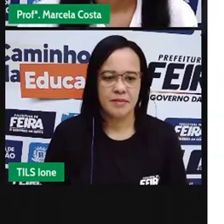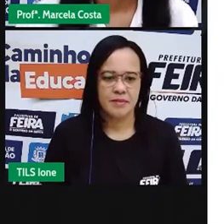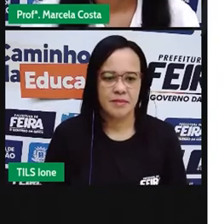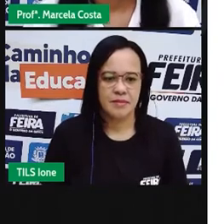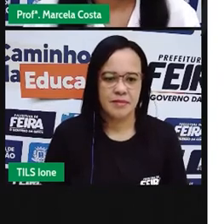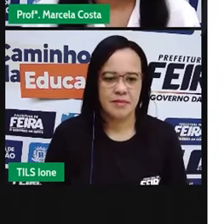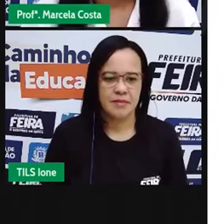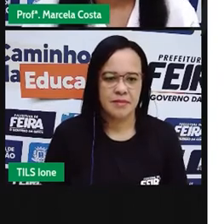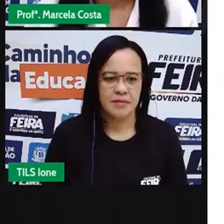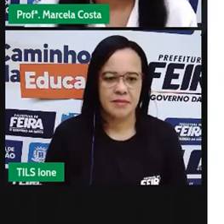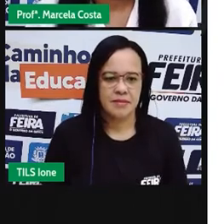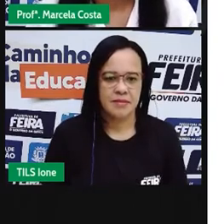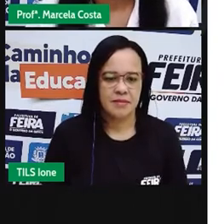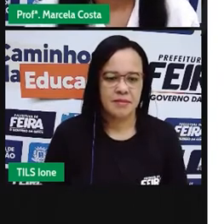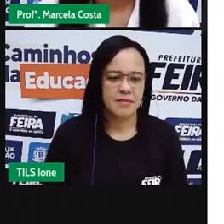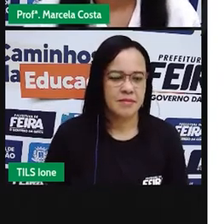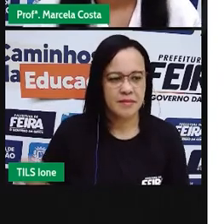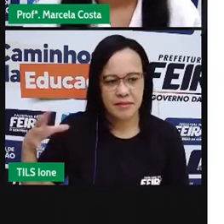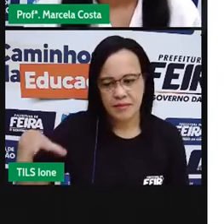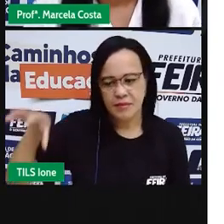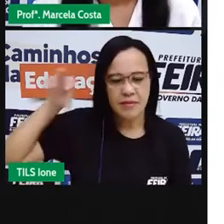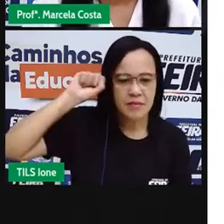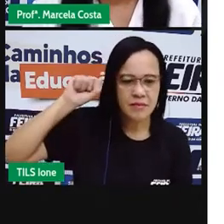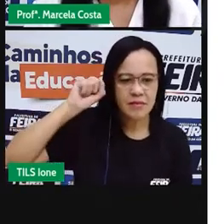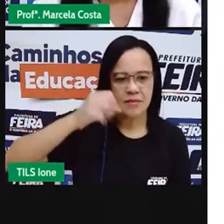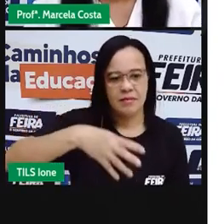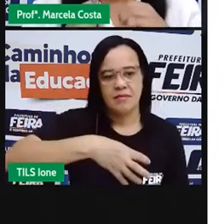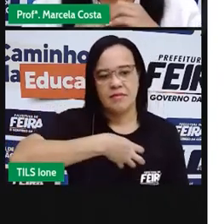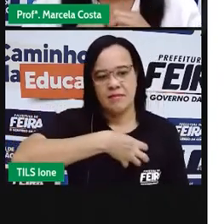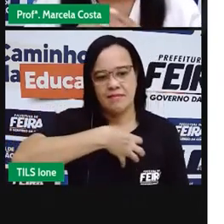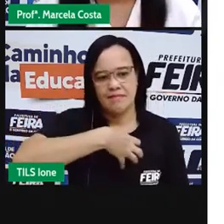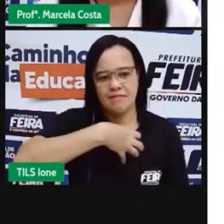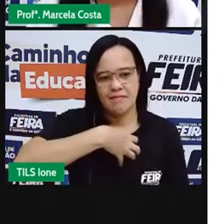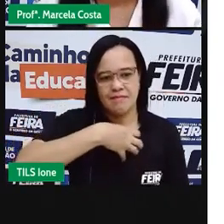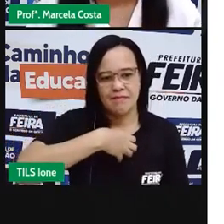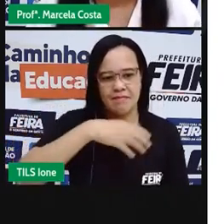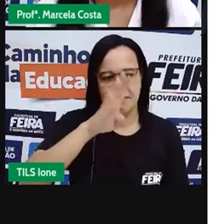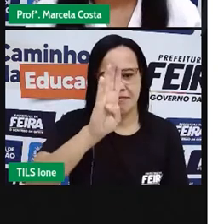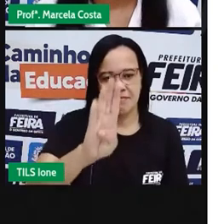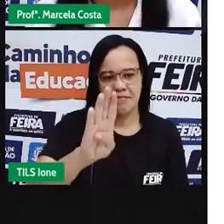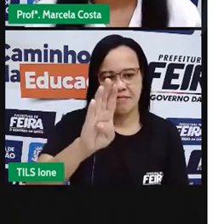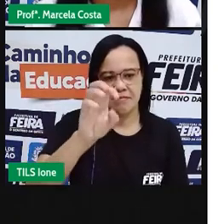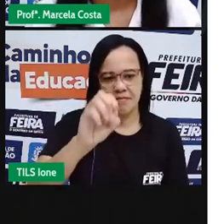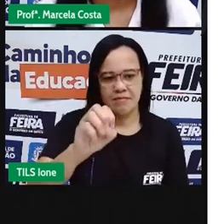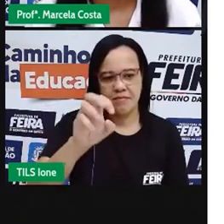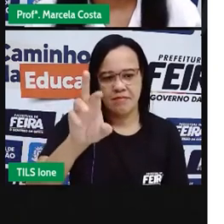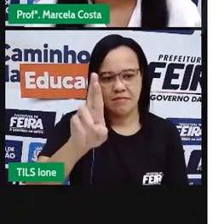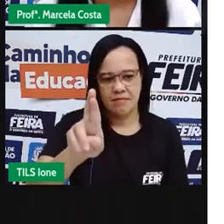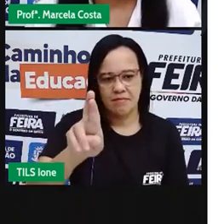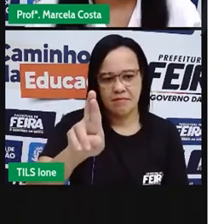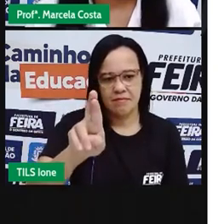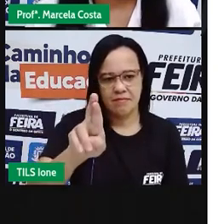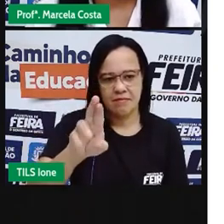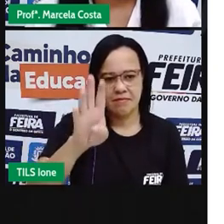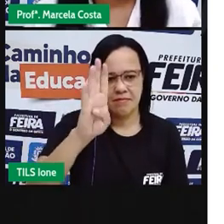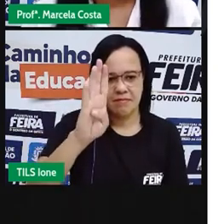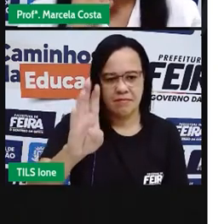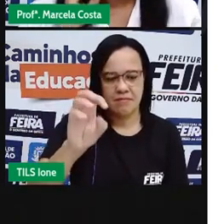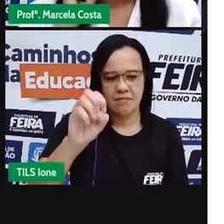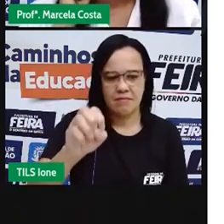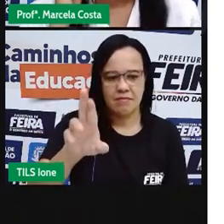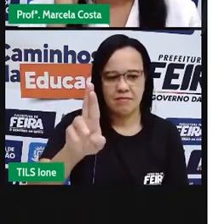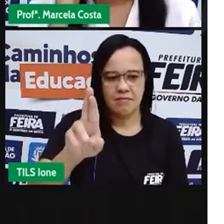Você vai ouvir aí o som do borboleta.